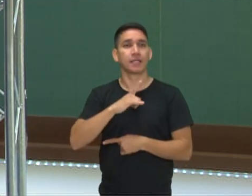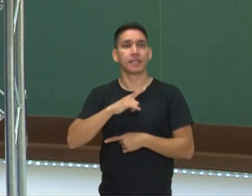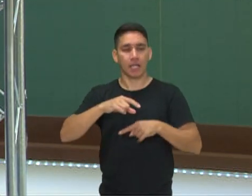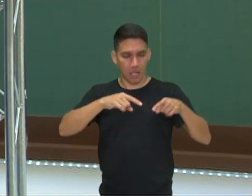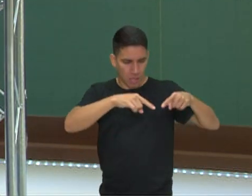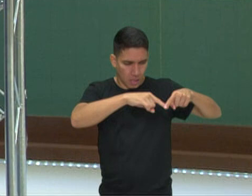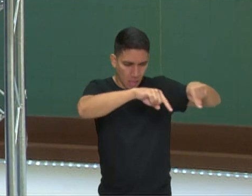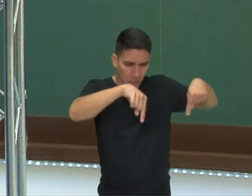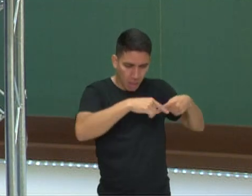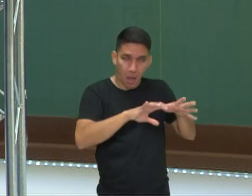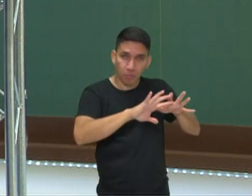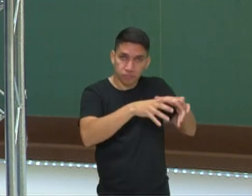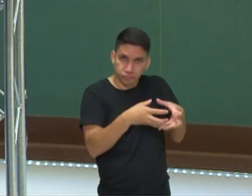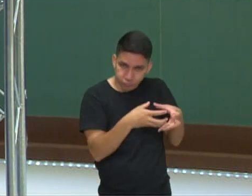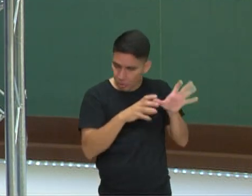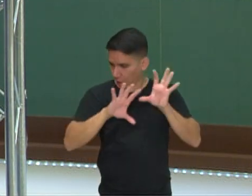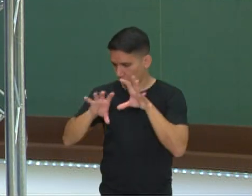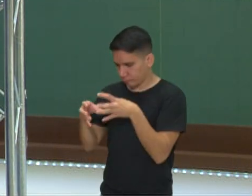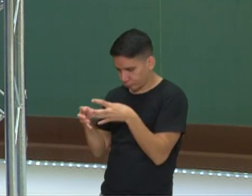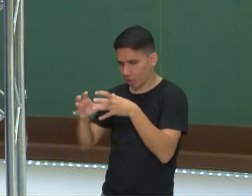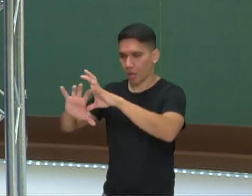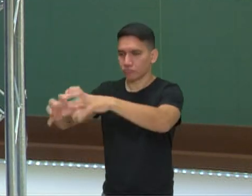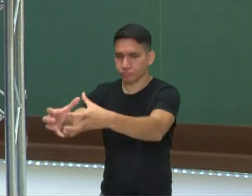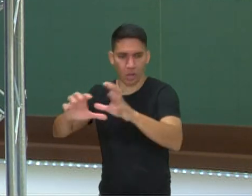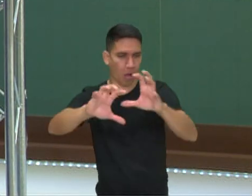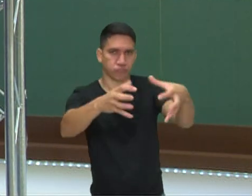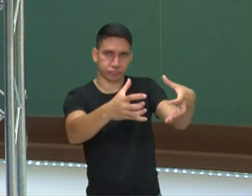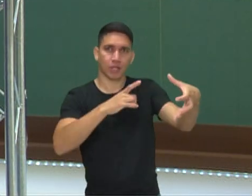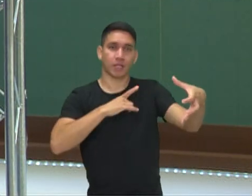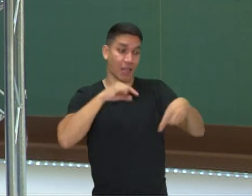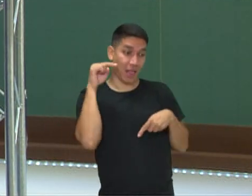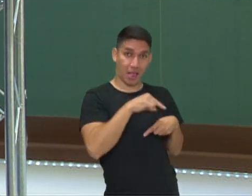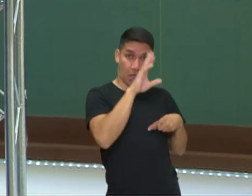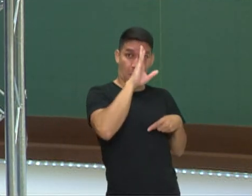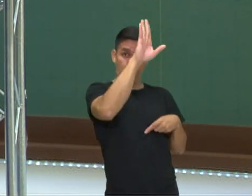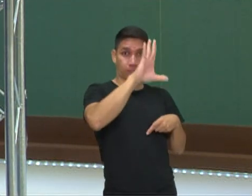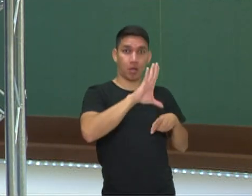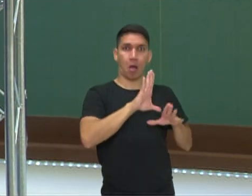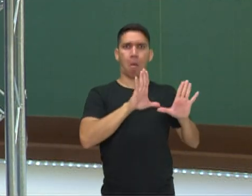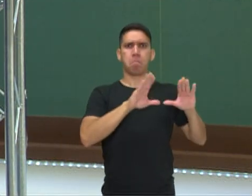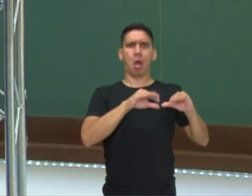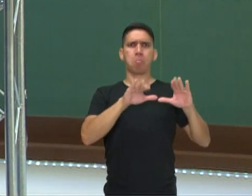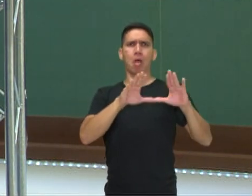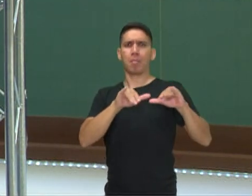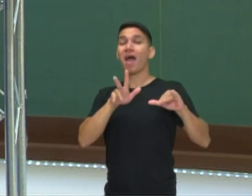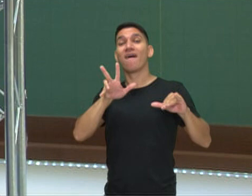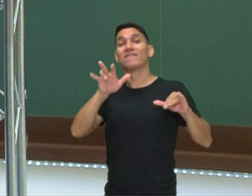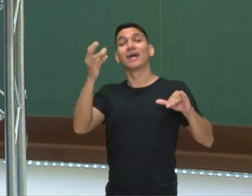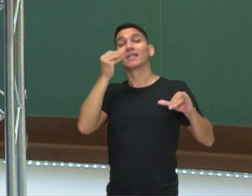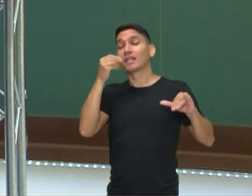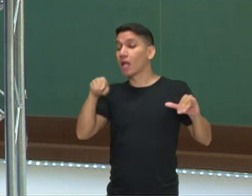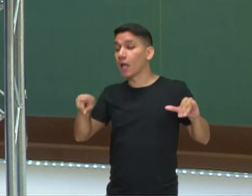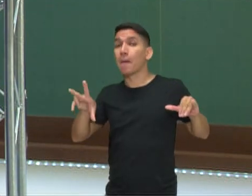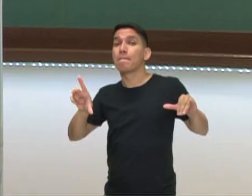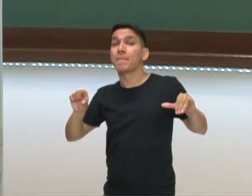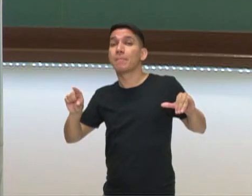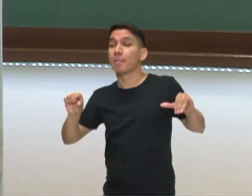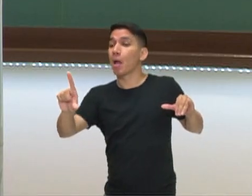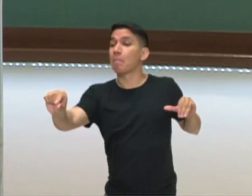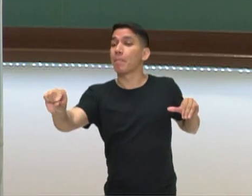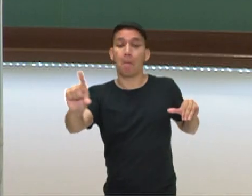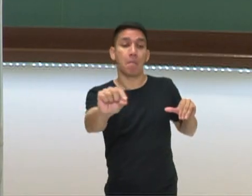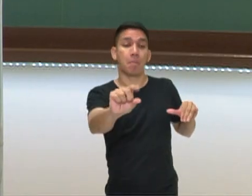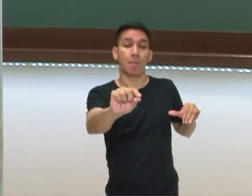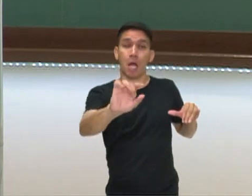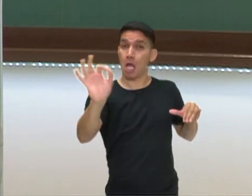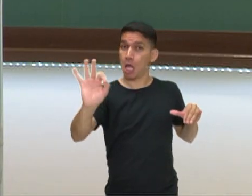desenhados no chão. O círculo do gavião, né? Que vai tentar pegar os pássaros que estão em outros círculos. Ninguém pode